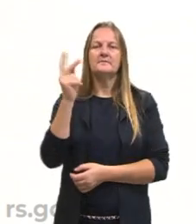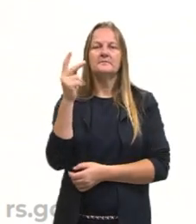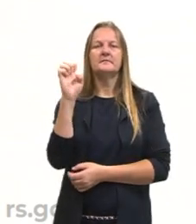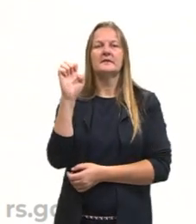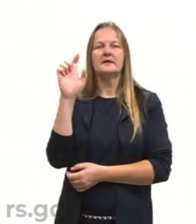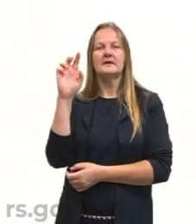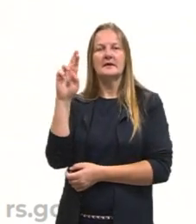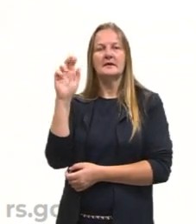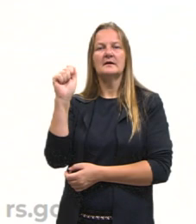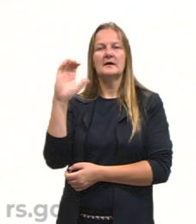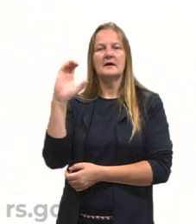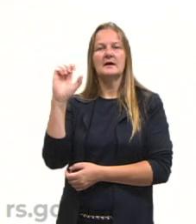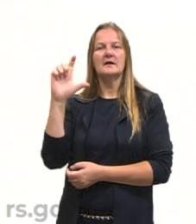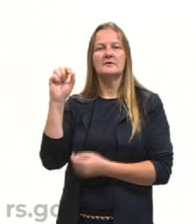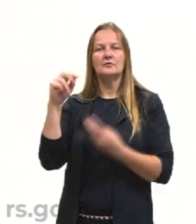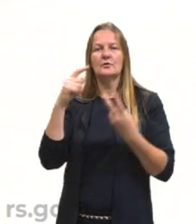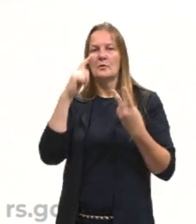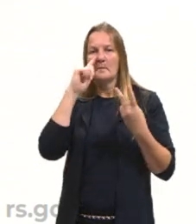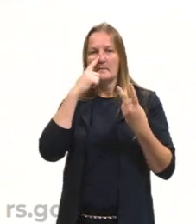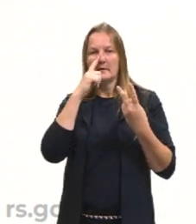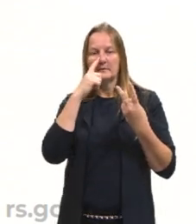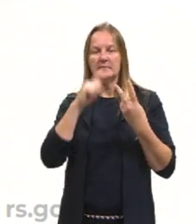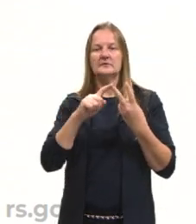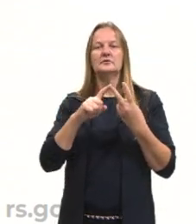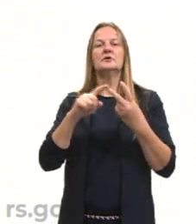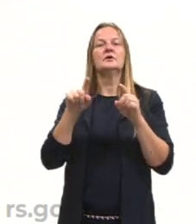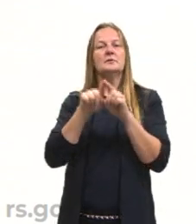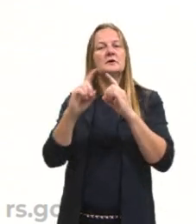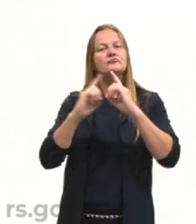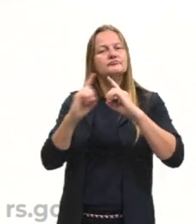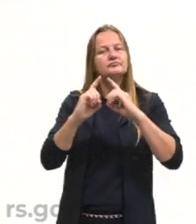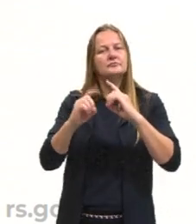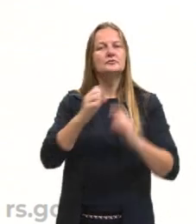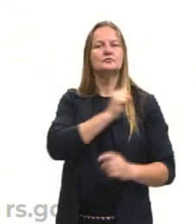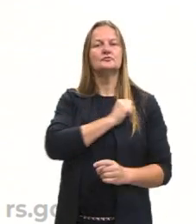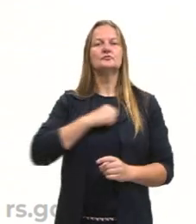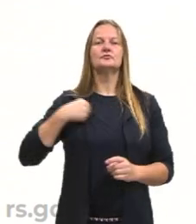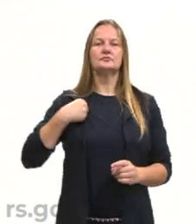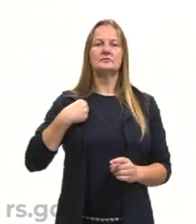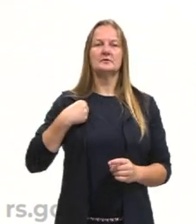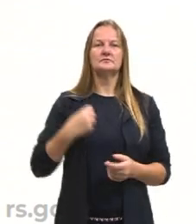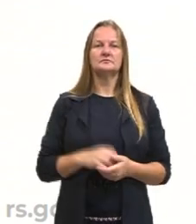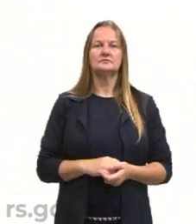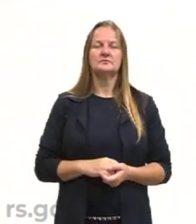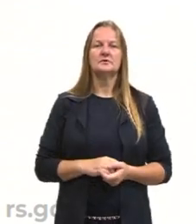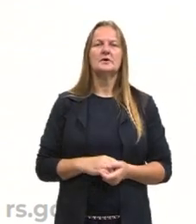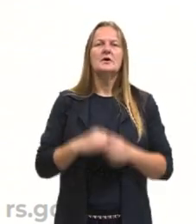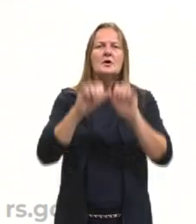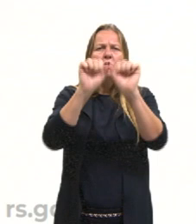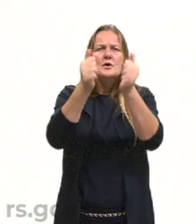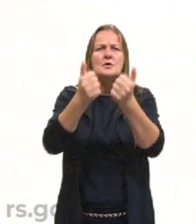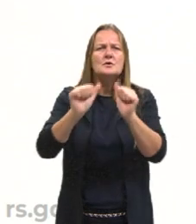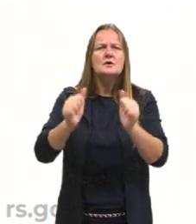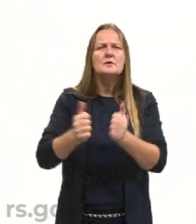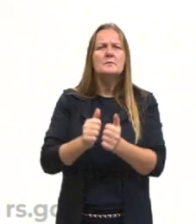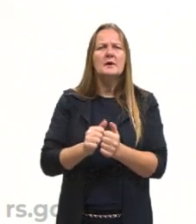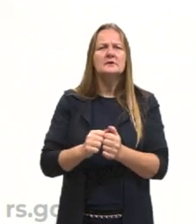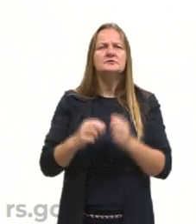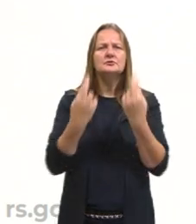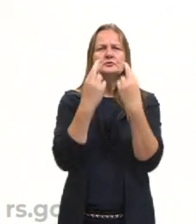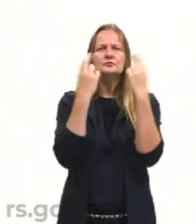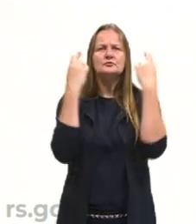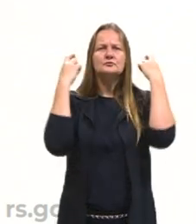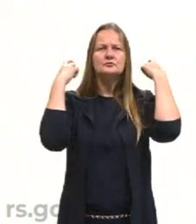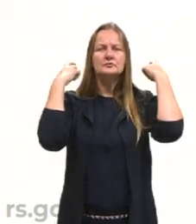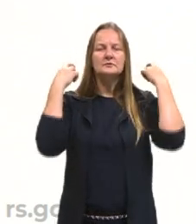Parmênides e dos diálogos socráticos, do diálogo de Sócrates. Olha aqui, essa imagem aqui, e os gregos trazem